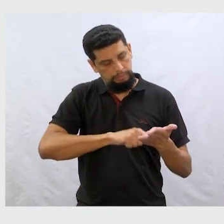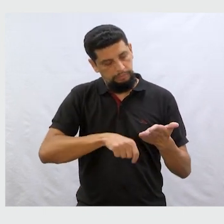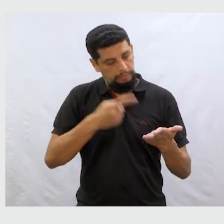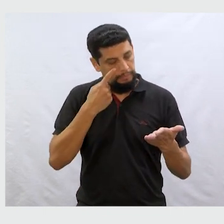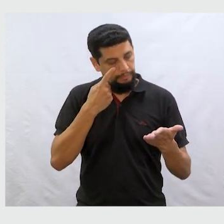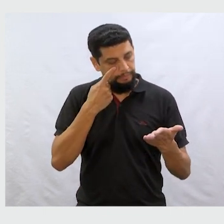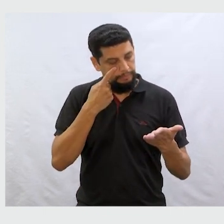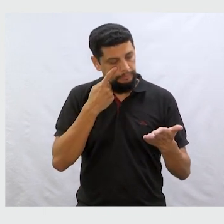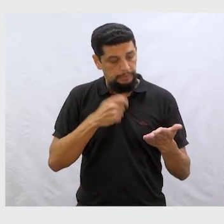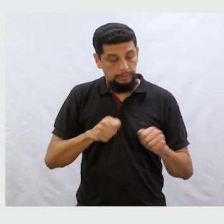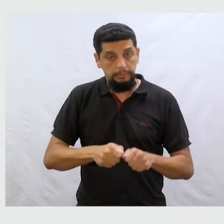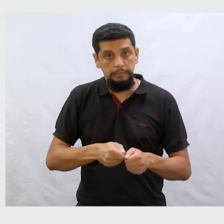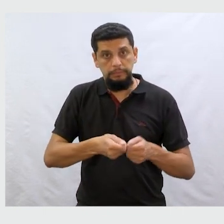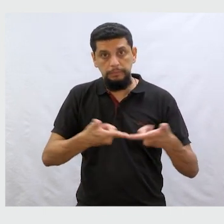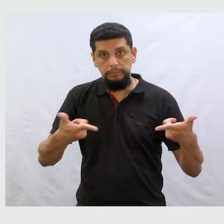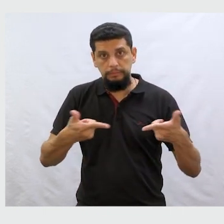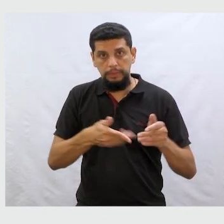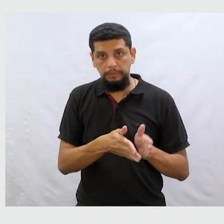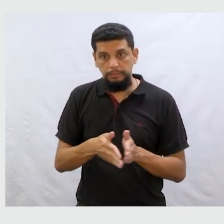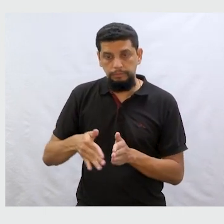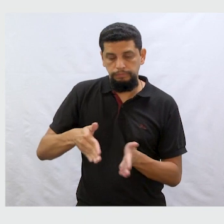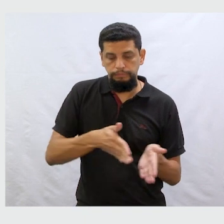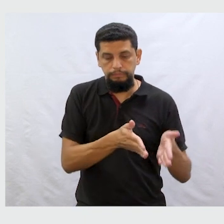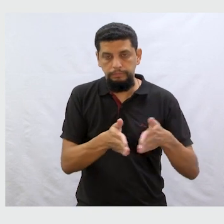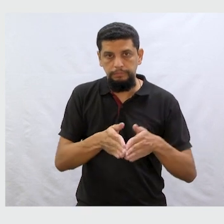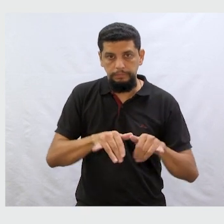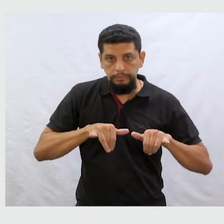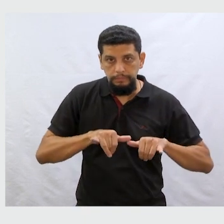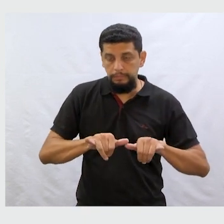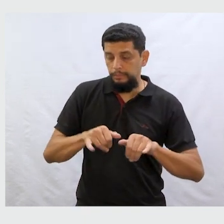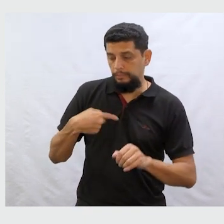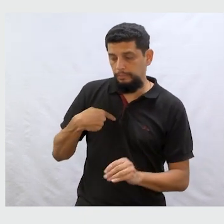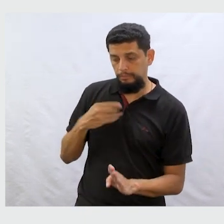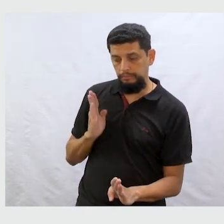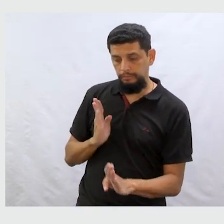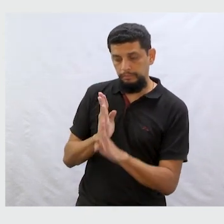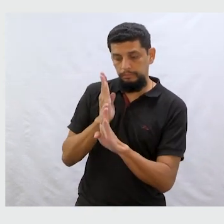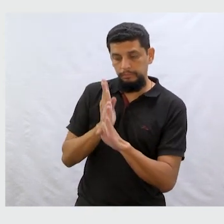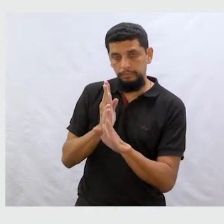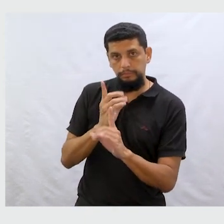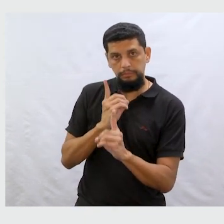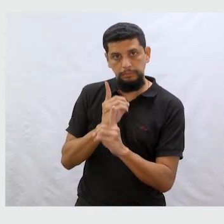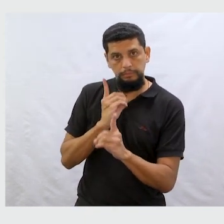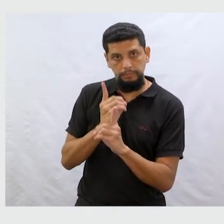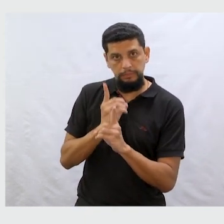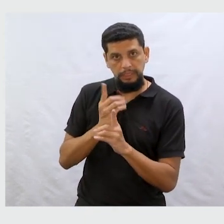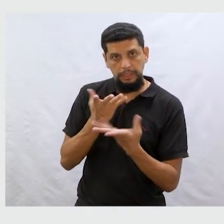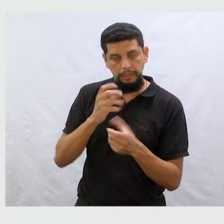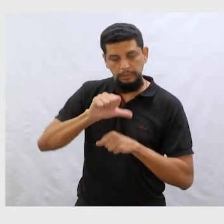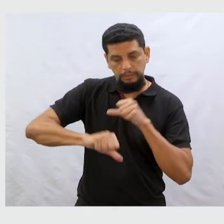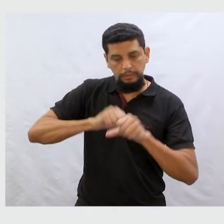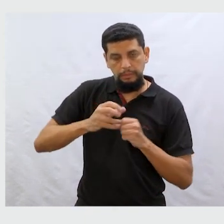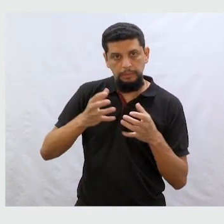pra gente. Por sorte, a caminho do mercado, eu encontrei um homem que queria trocar minha vaca velha por alguns